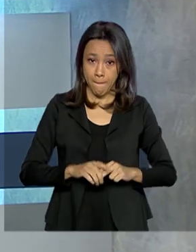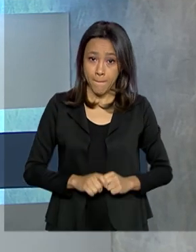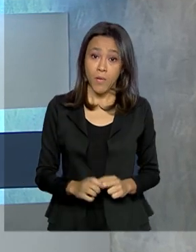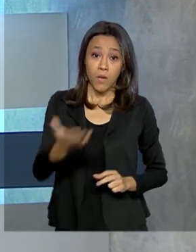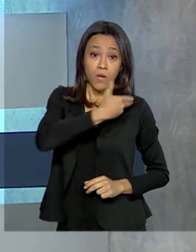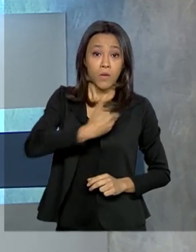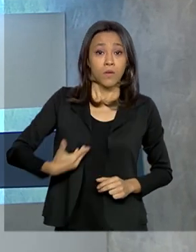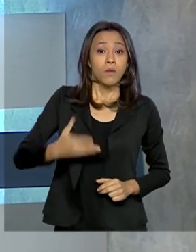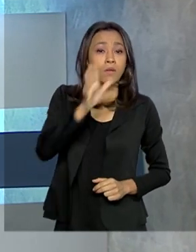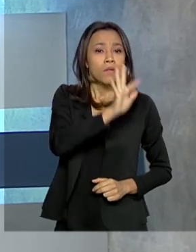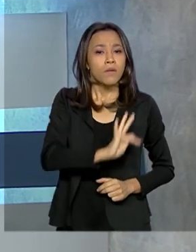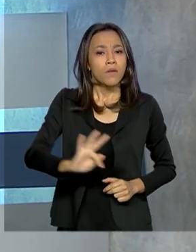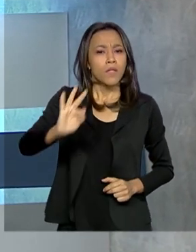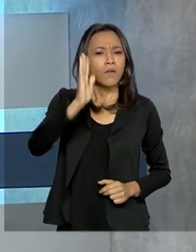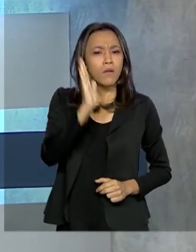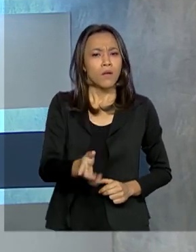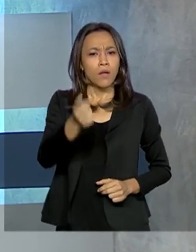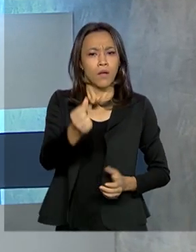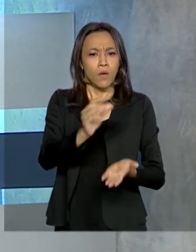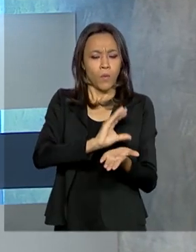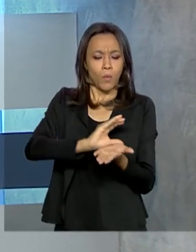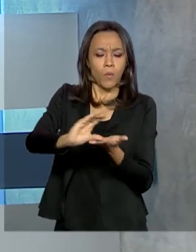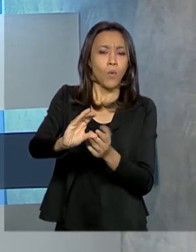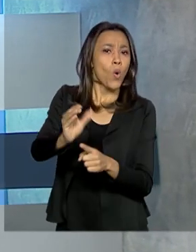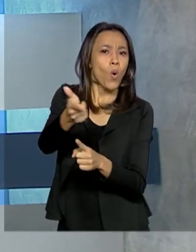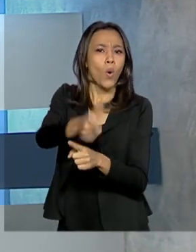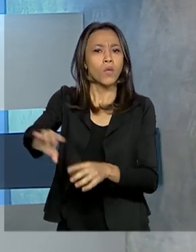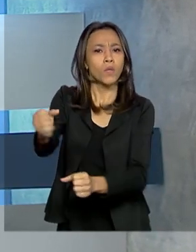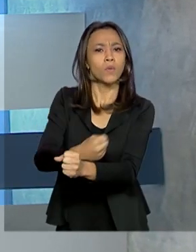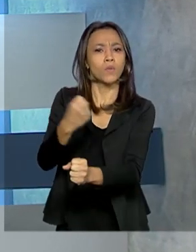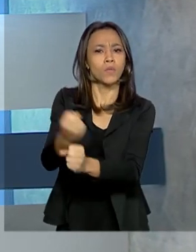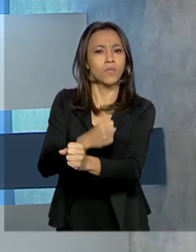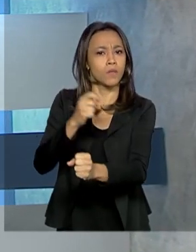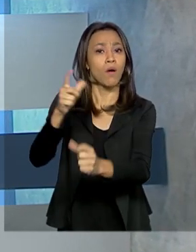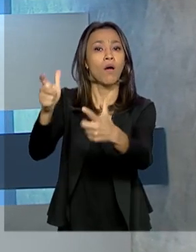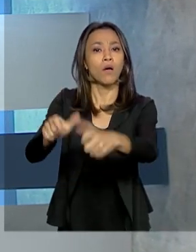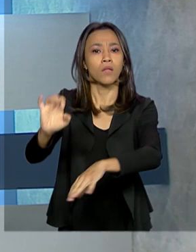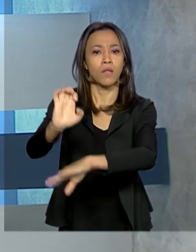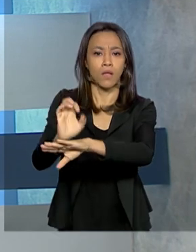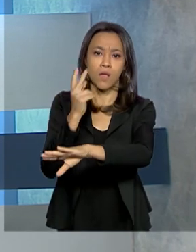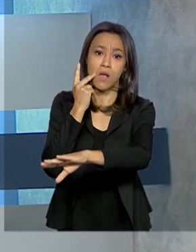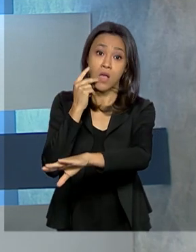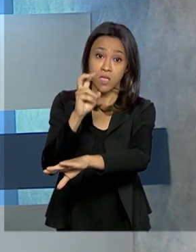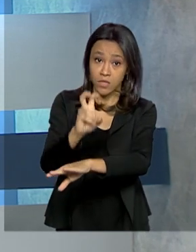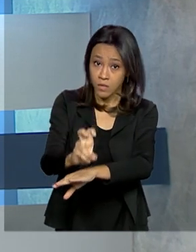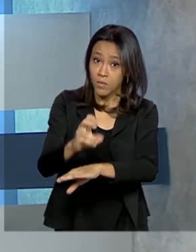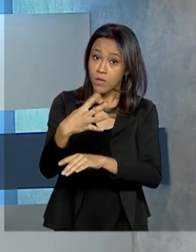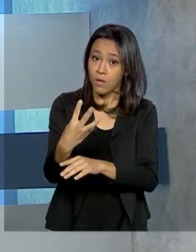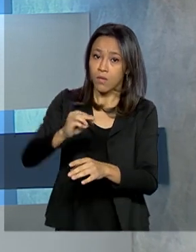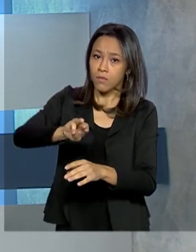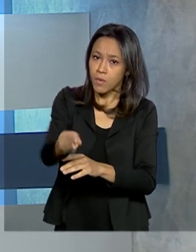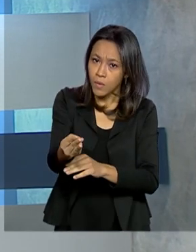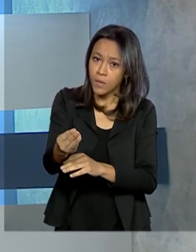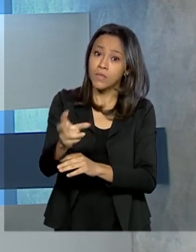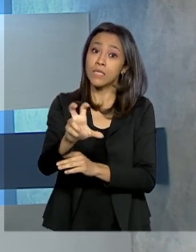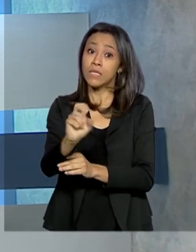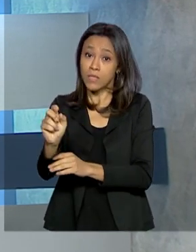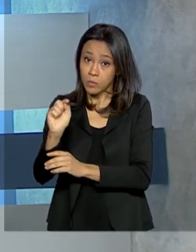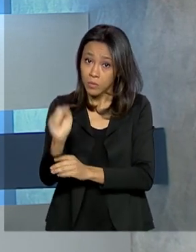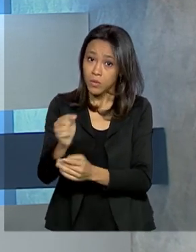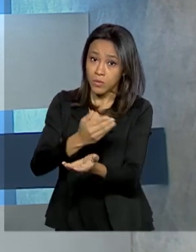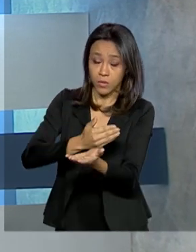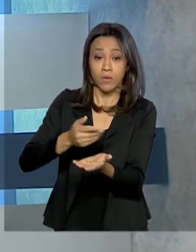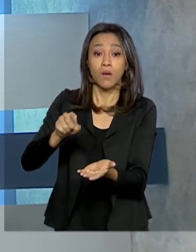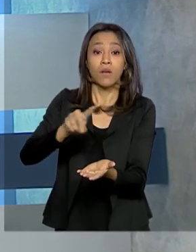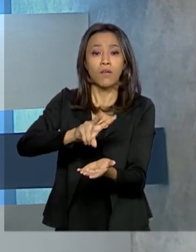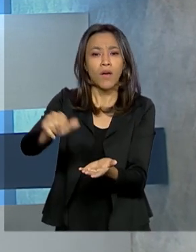E o governo federal liberou recursos para outra obra no Ceará. São 54 milhões e meio de reais para a continuidade